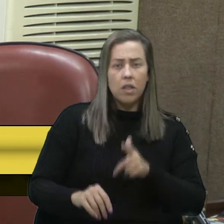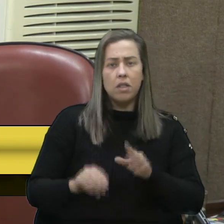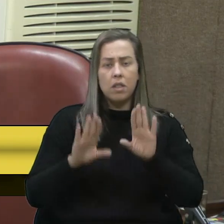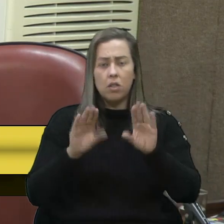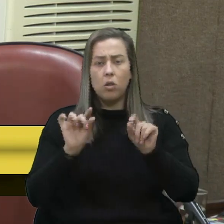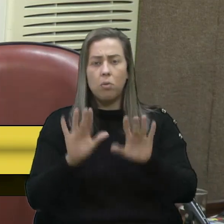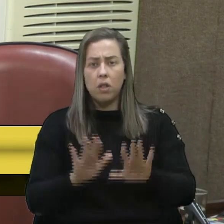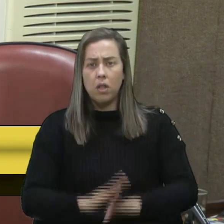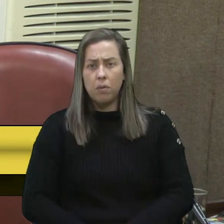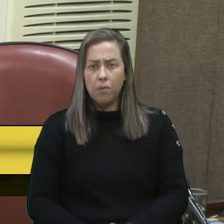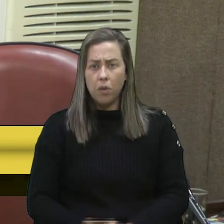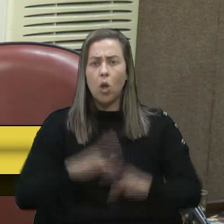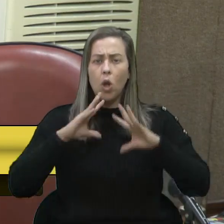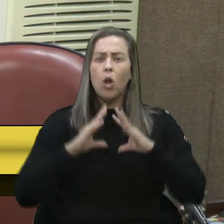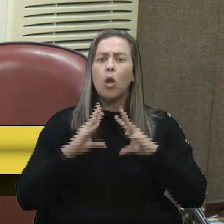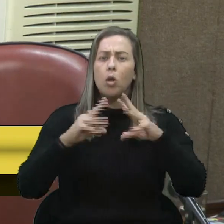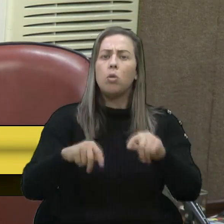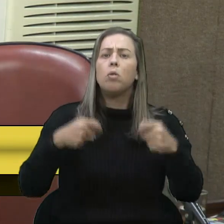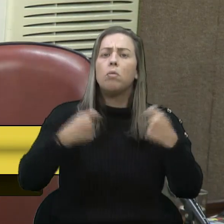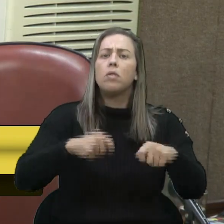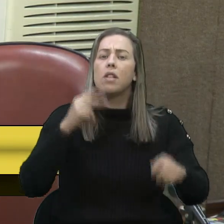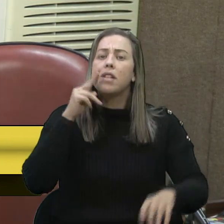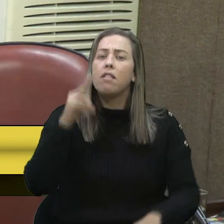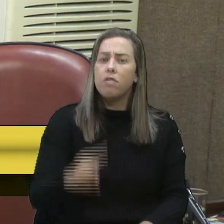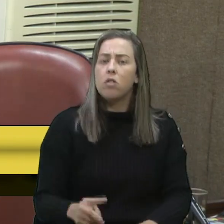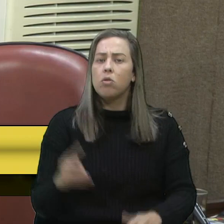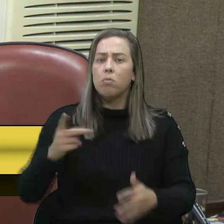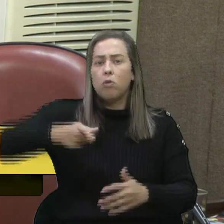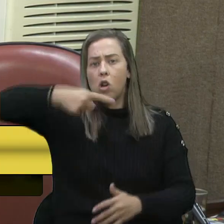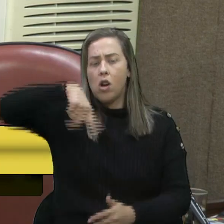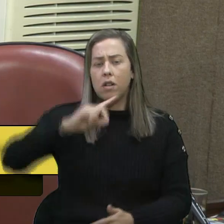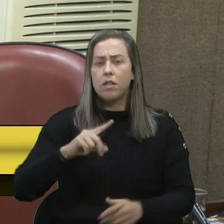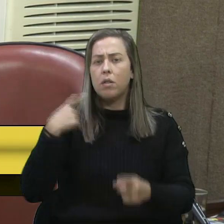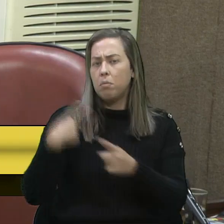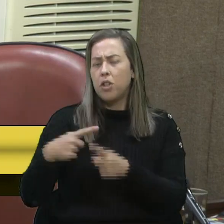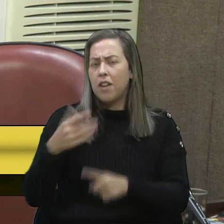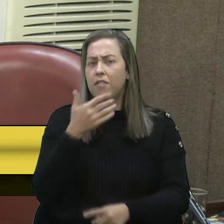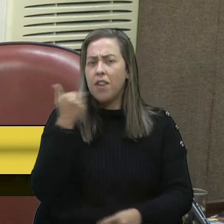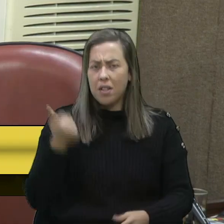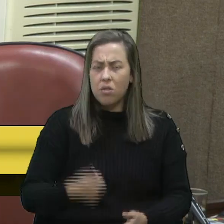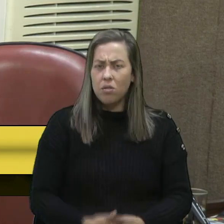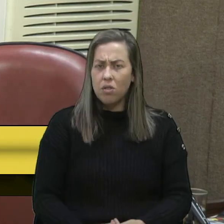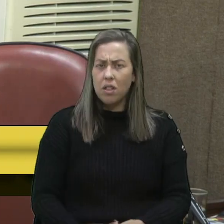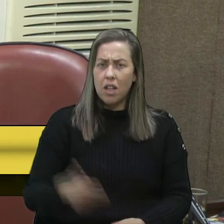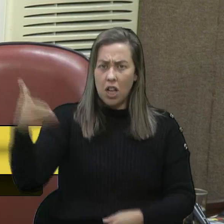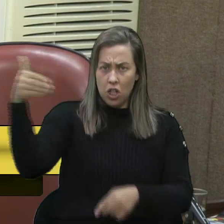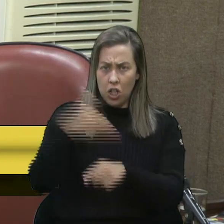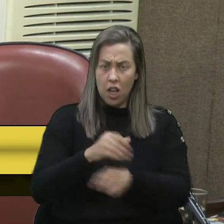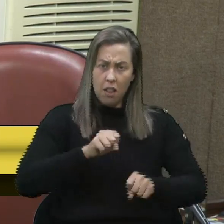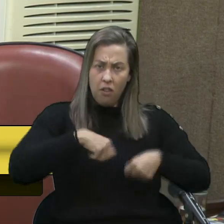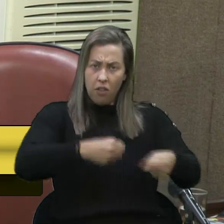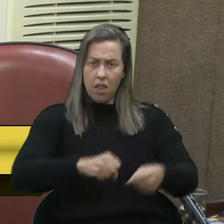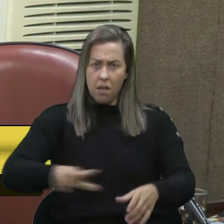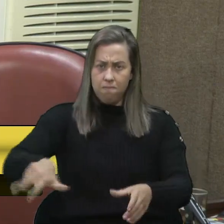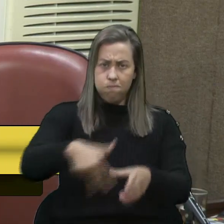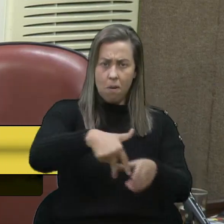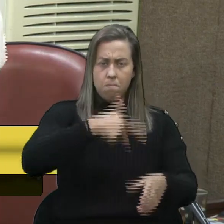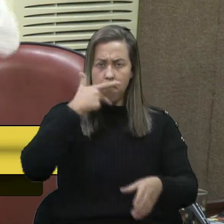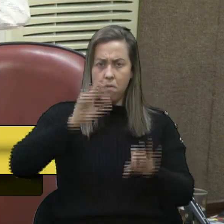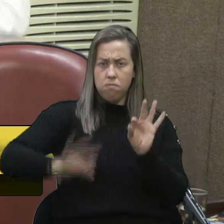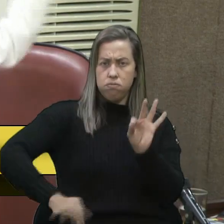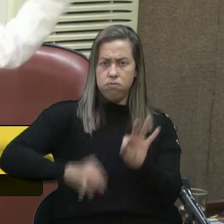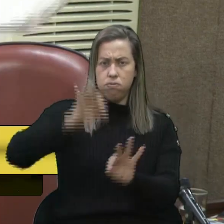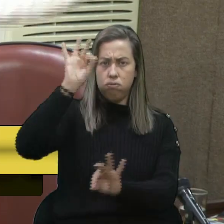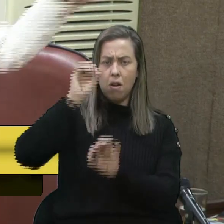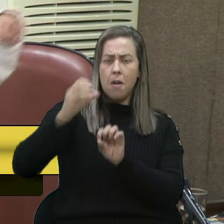vereador Lucas. E tudo isso precisa ser visto aqui por nós. Porque é muito fácil vir aqui defender a educação,